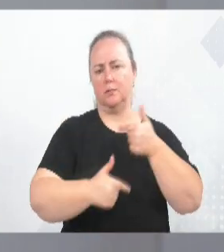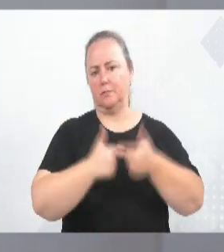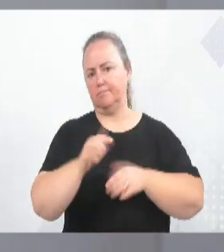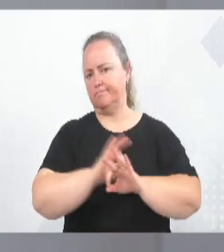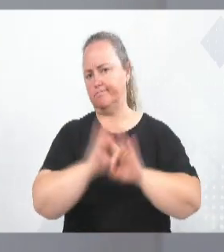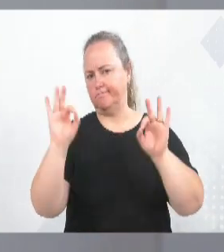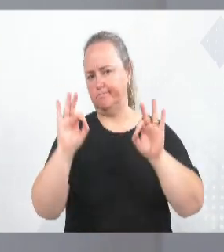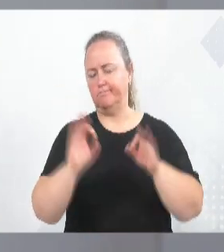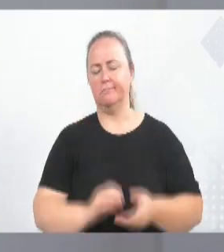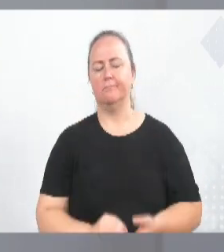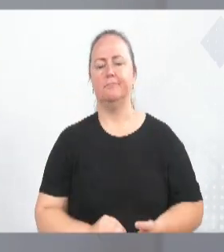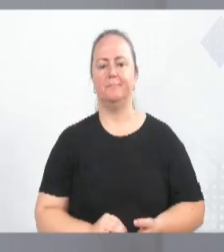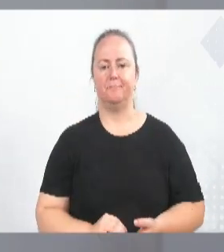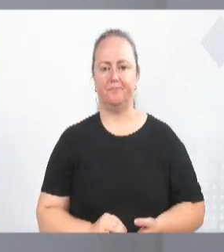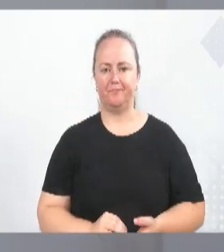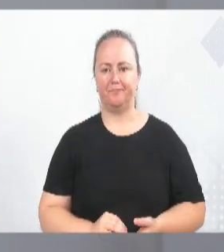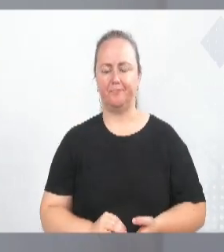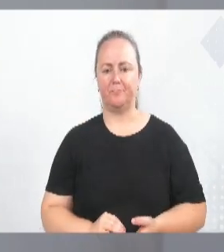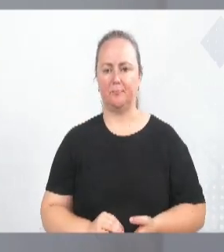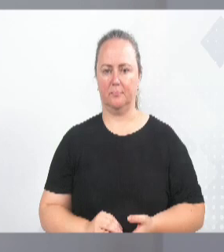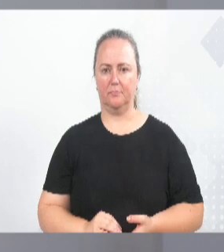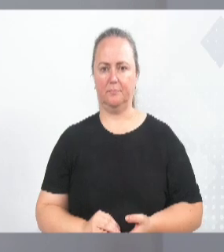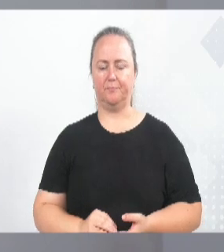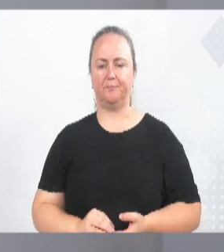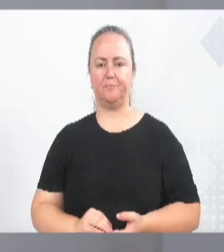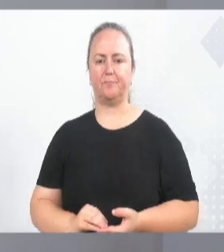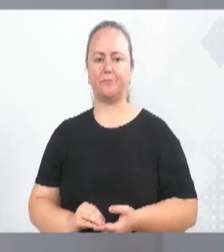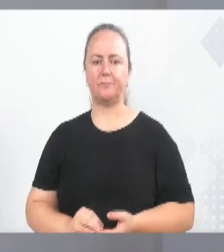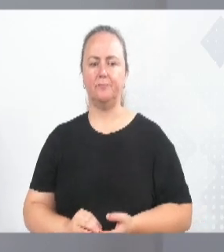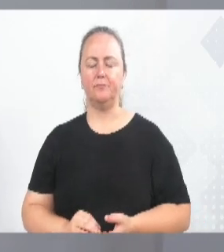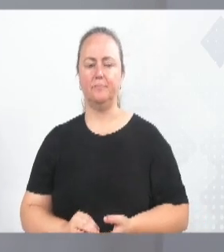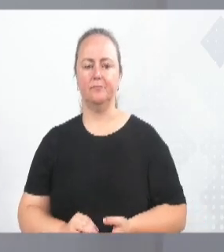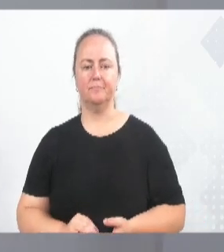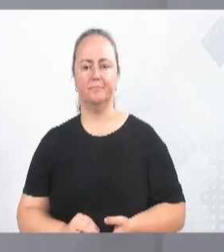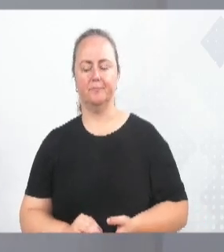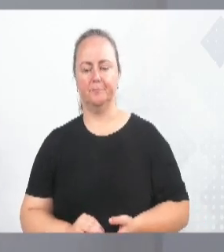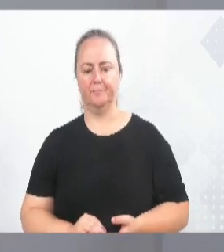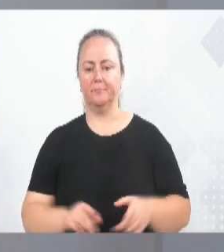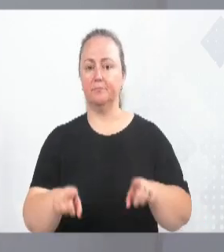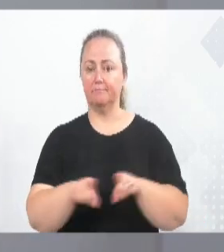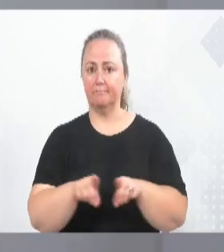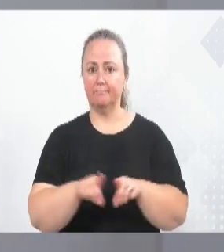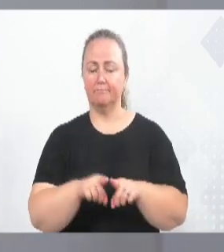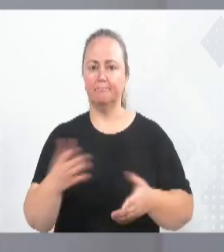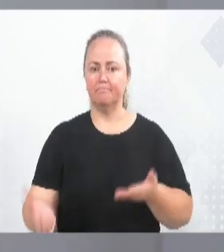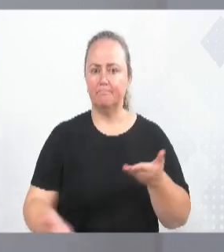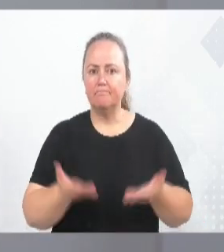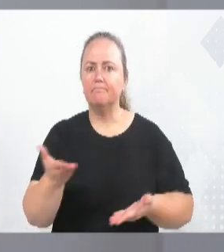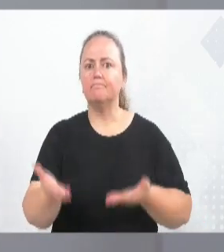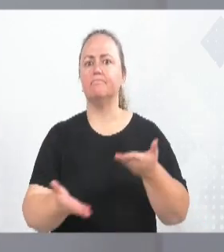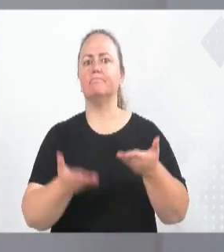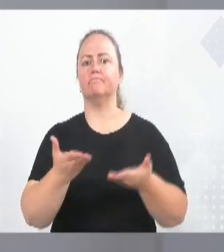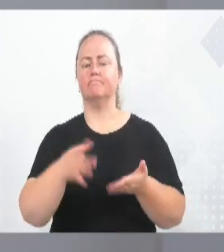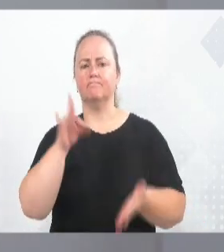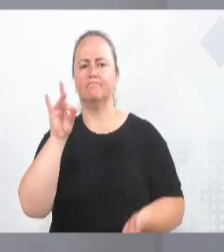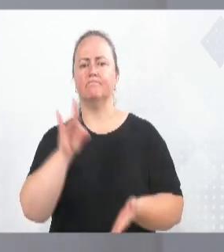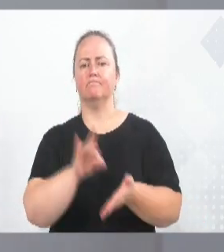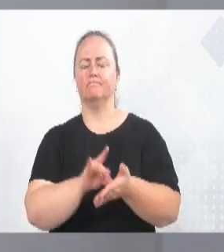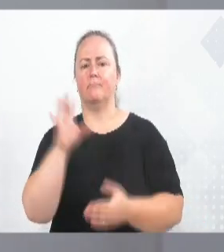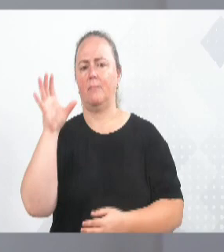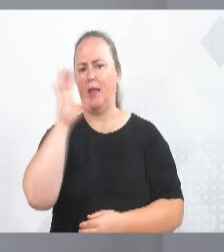Aqui também, senhores, quero, mais uma vez, enaltecer a resposta rápida